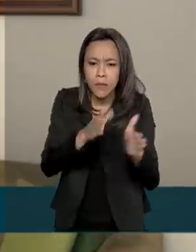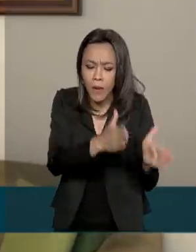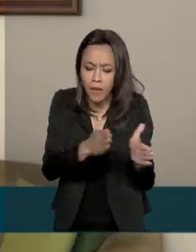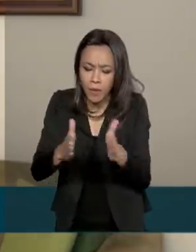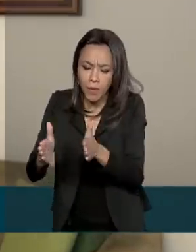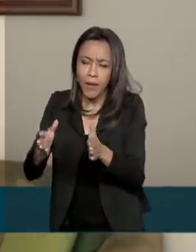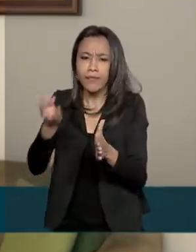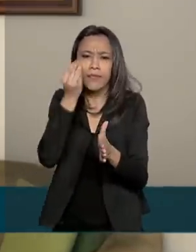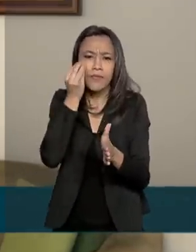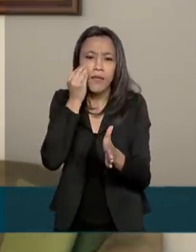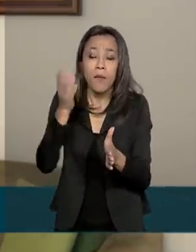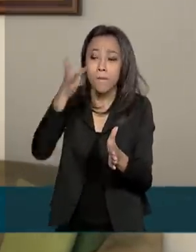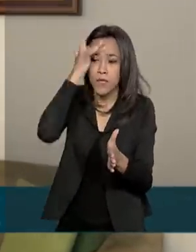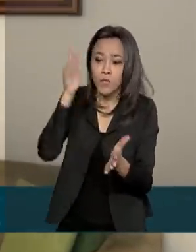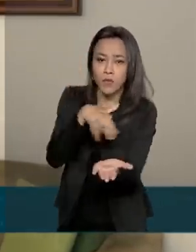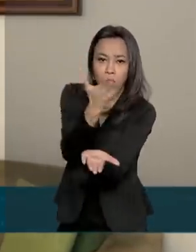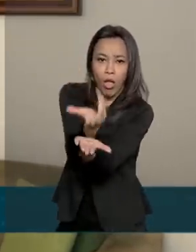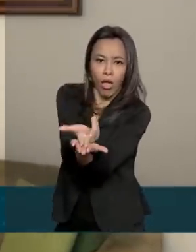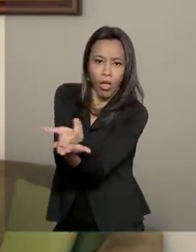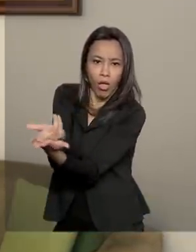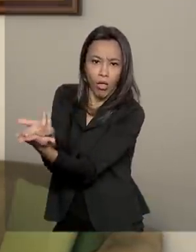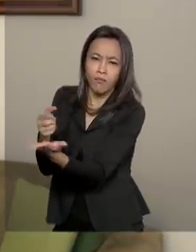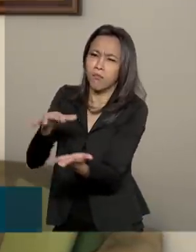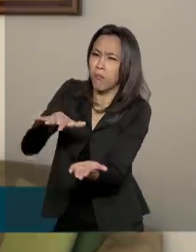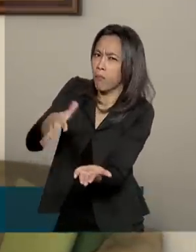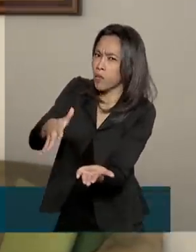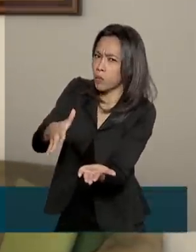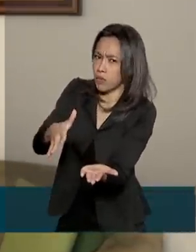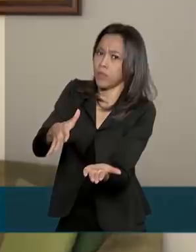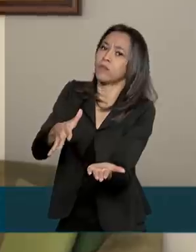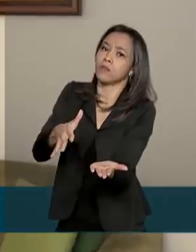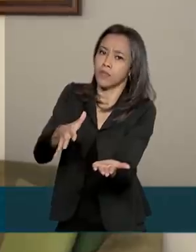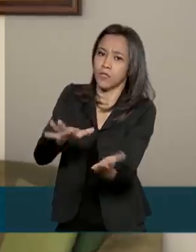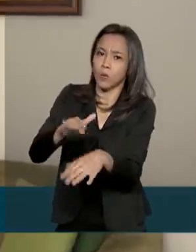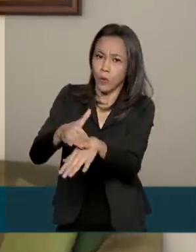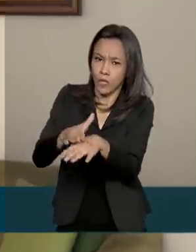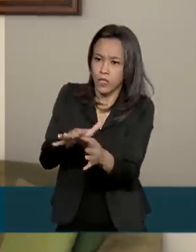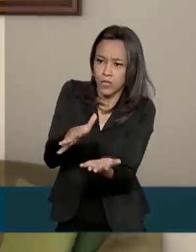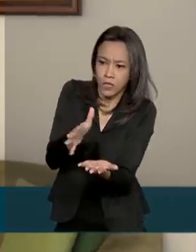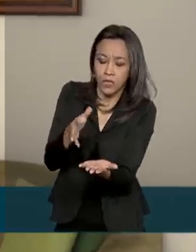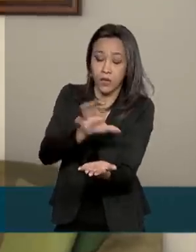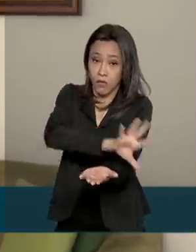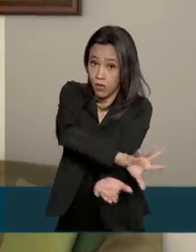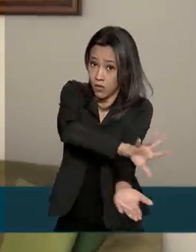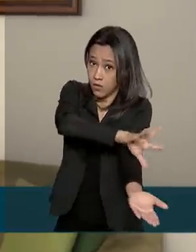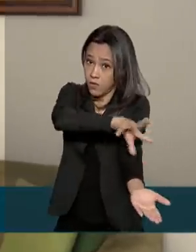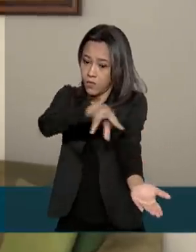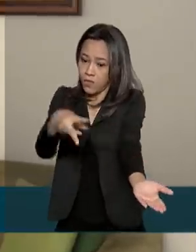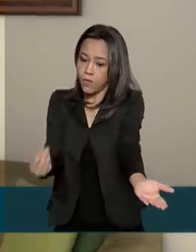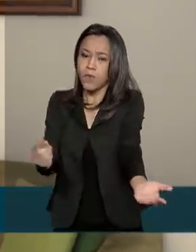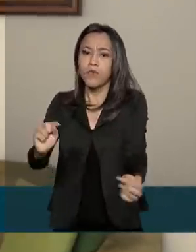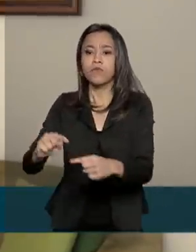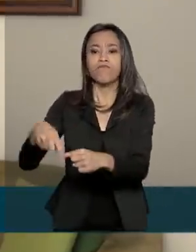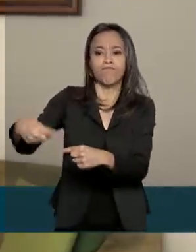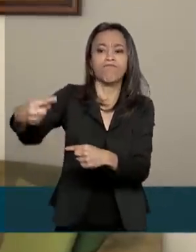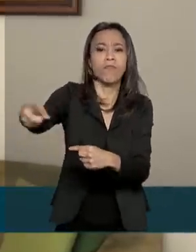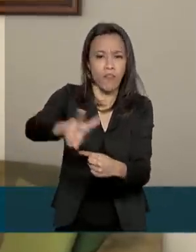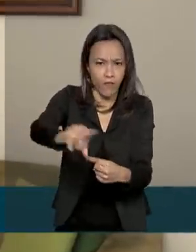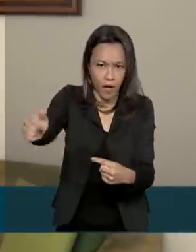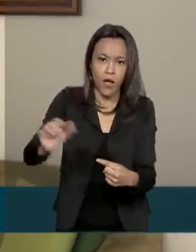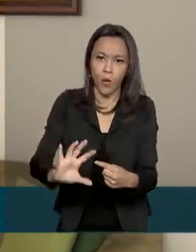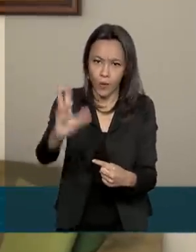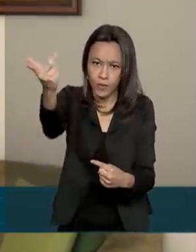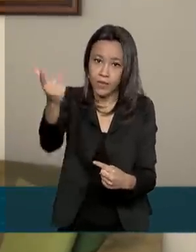pacientes internados em estado moderado. A primeira transfusão deve ocorrer nos próximos dias. E a